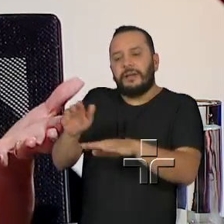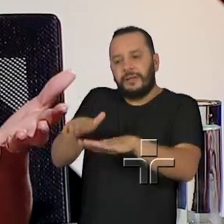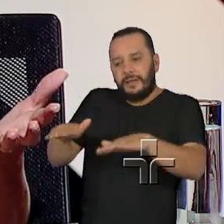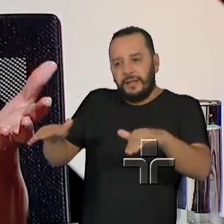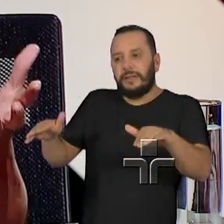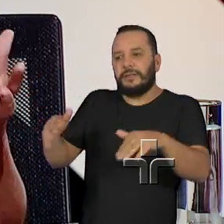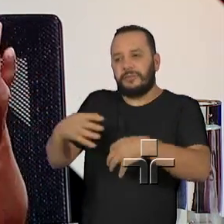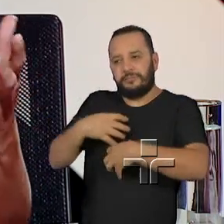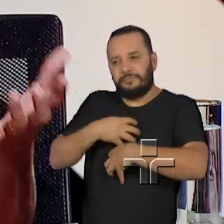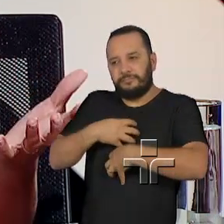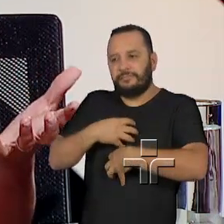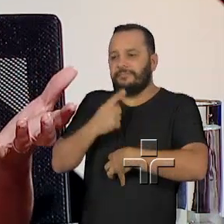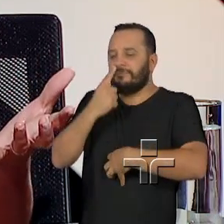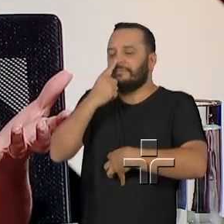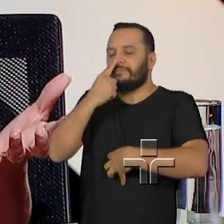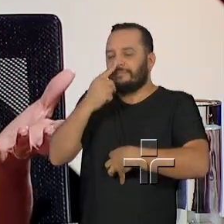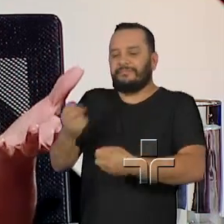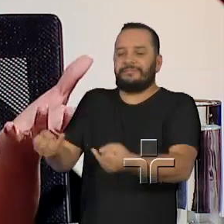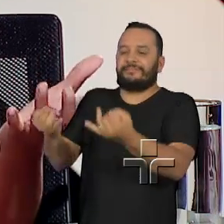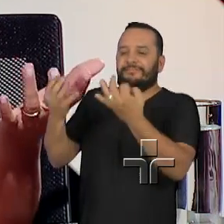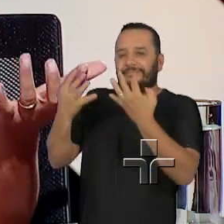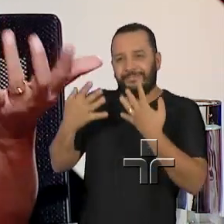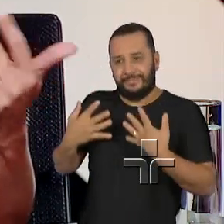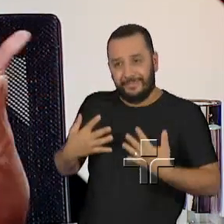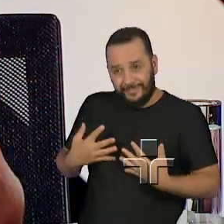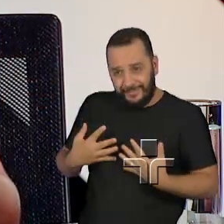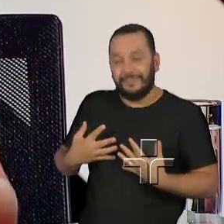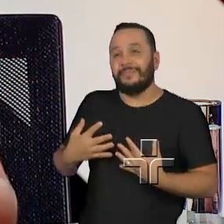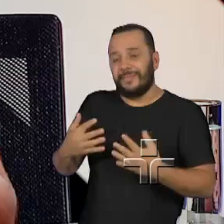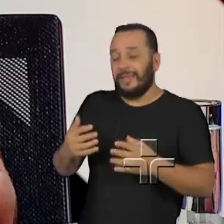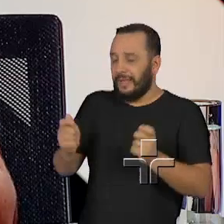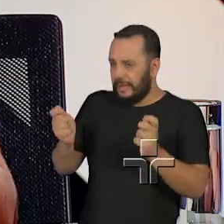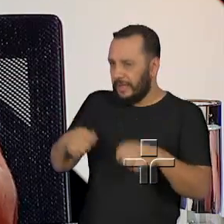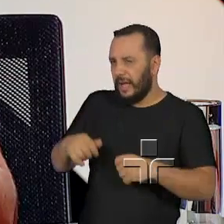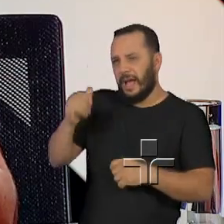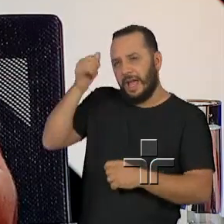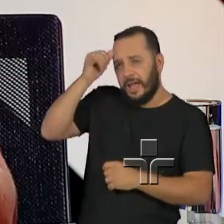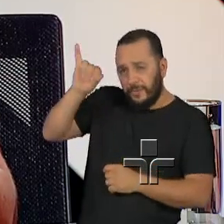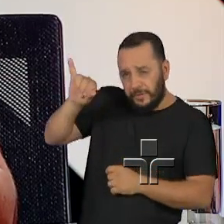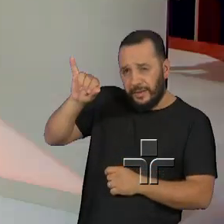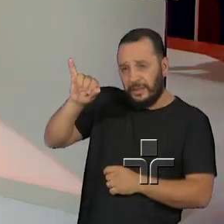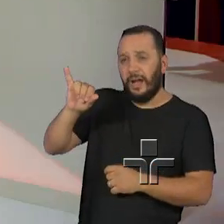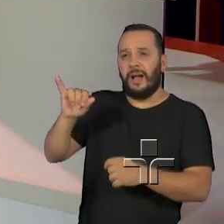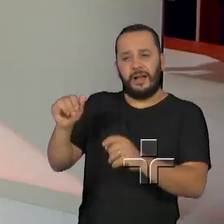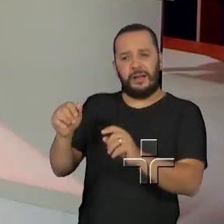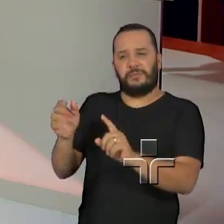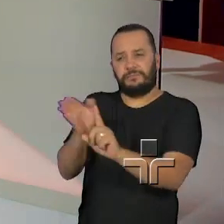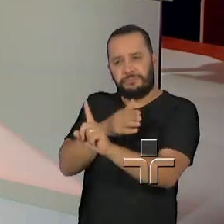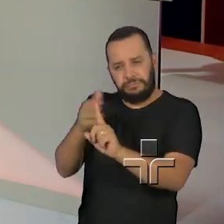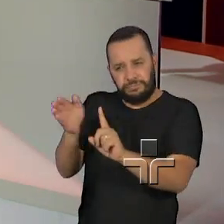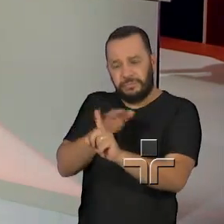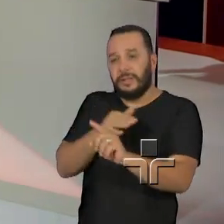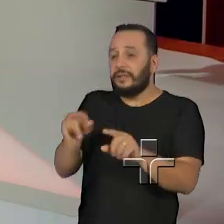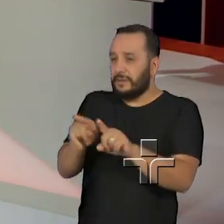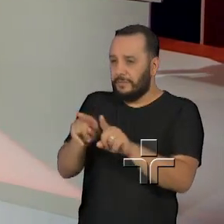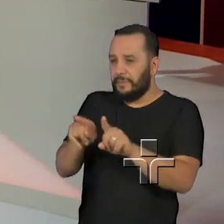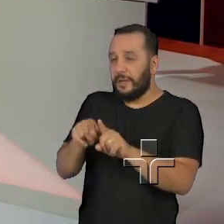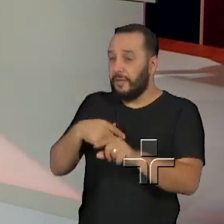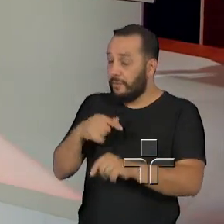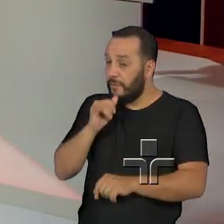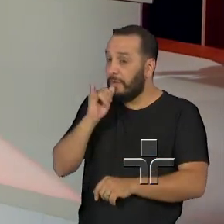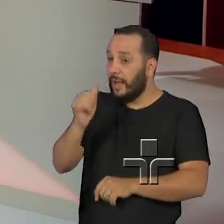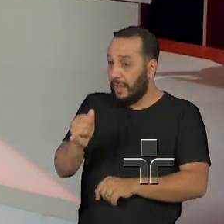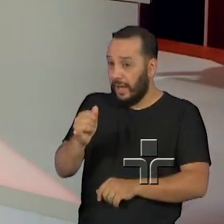três fases, né, a fase de prevenção e aí falar sobre, é bastante relevante, não pode haver tabu, a escola acaba